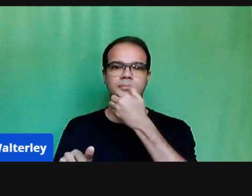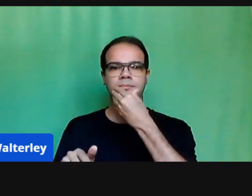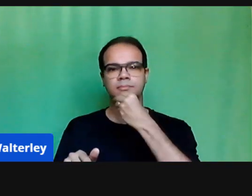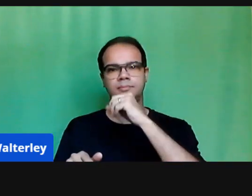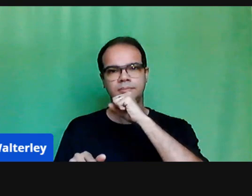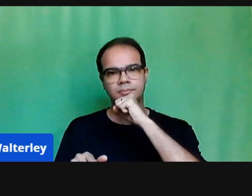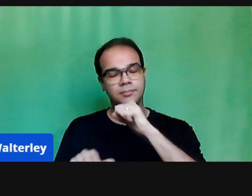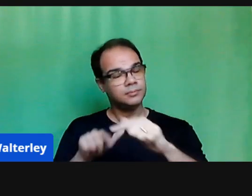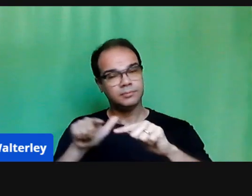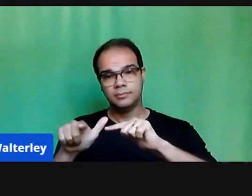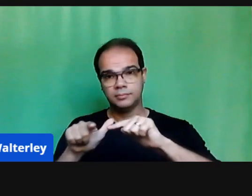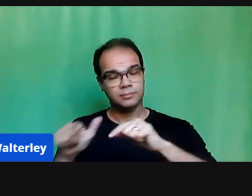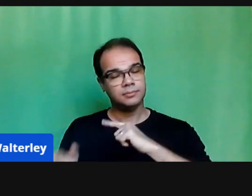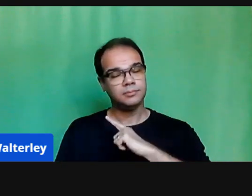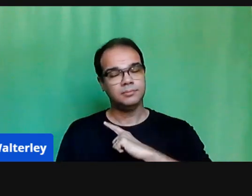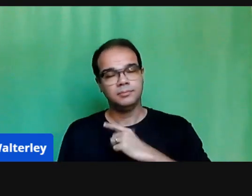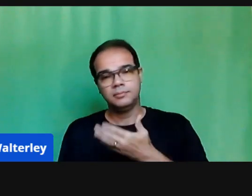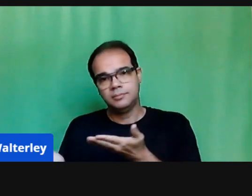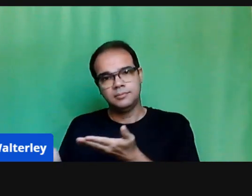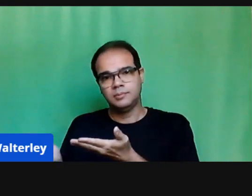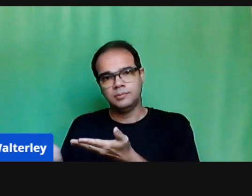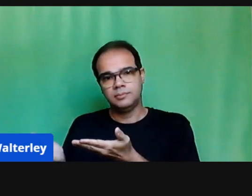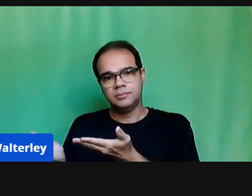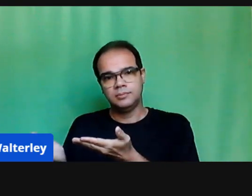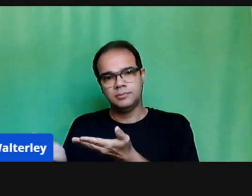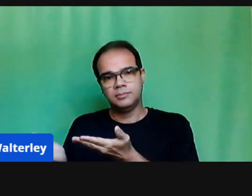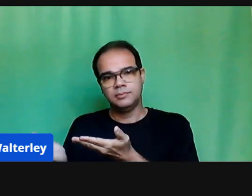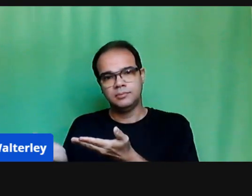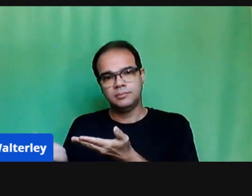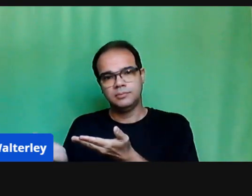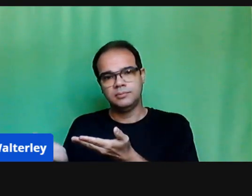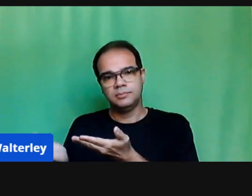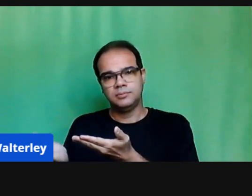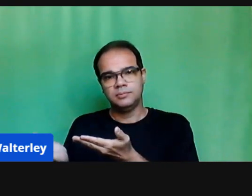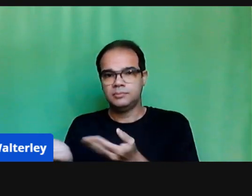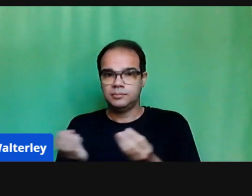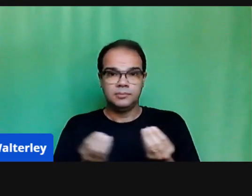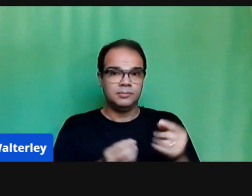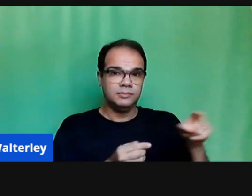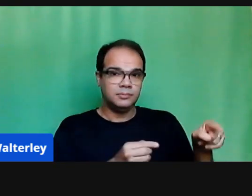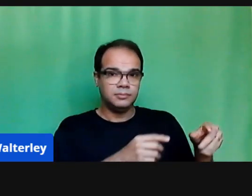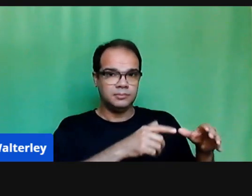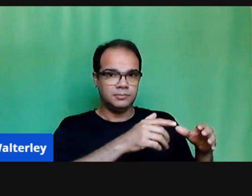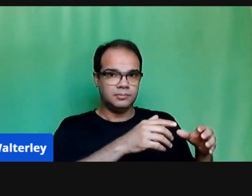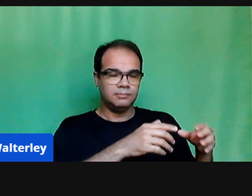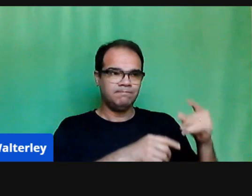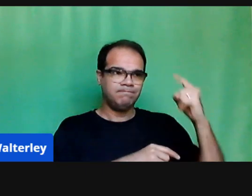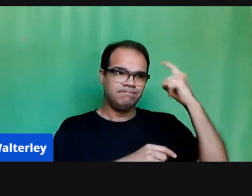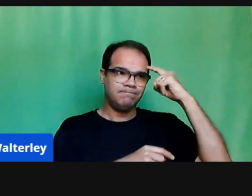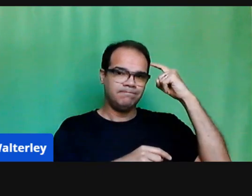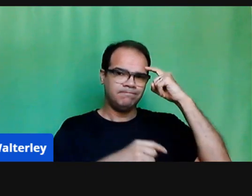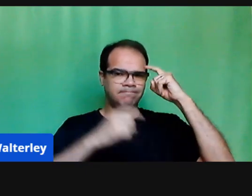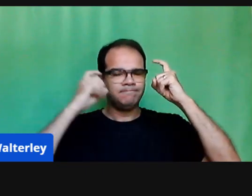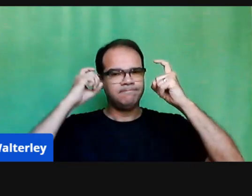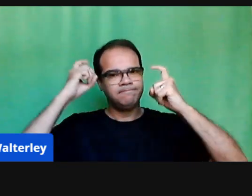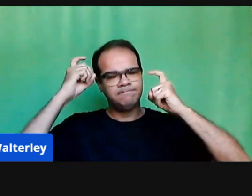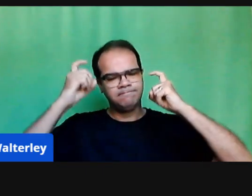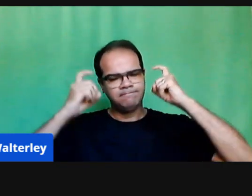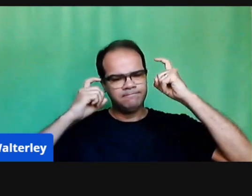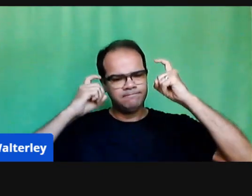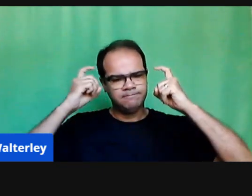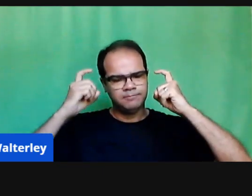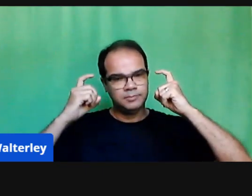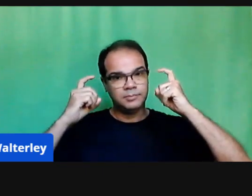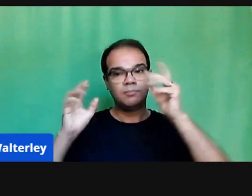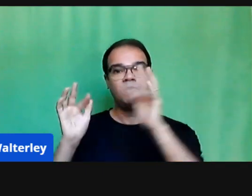no processo de ensino-aprendizagem, na realização dessas atividades, mas nos preocupamos muito com